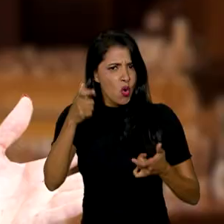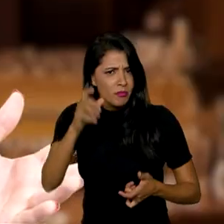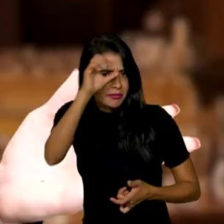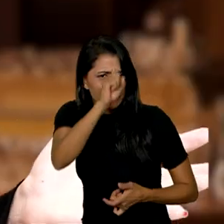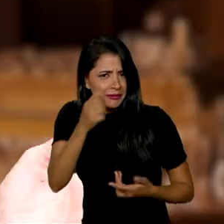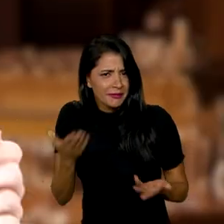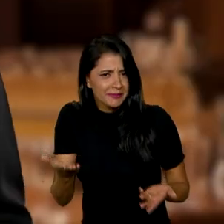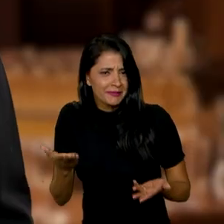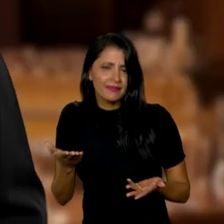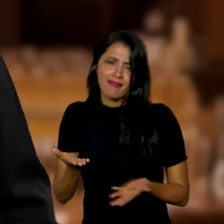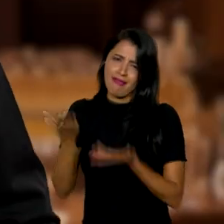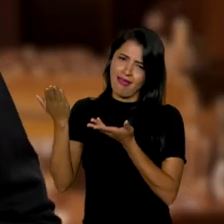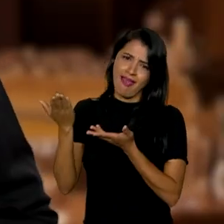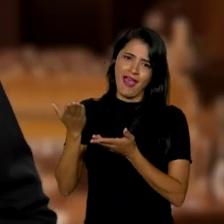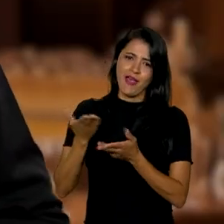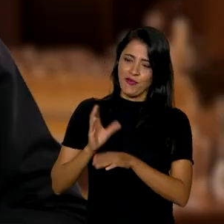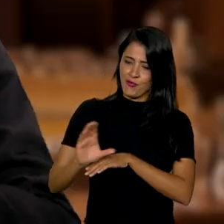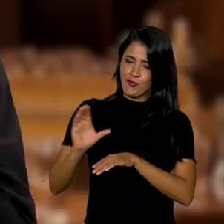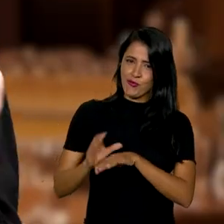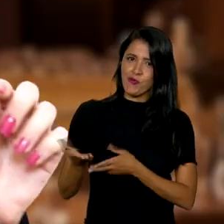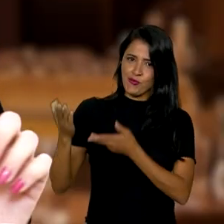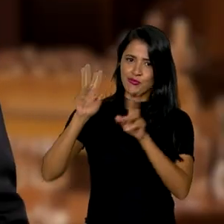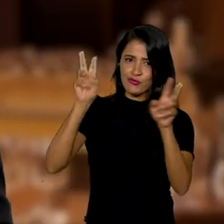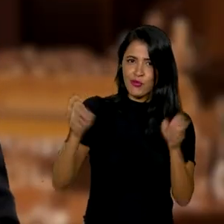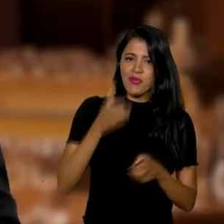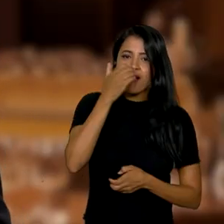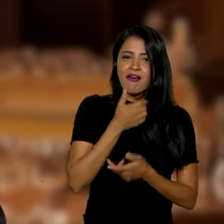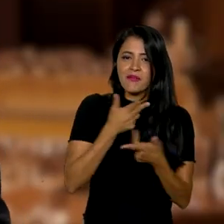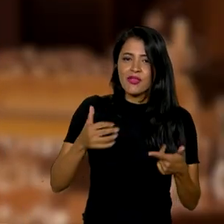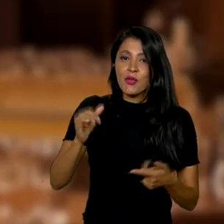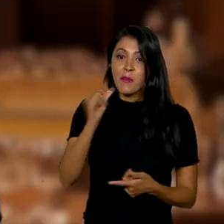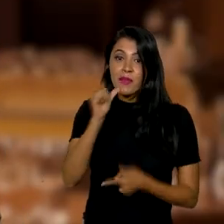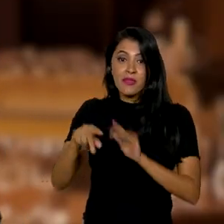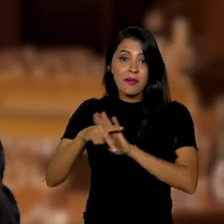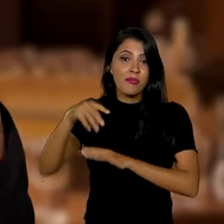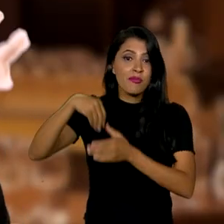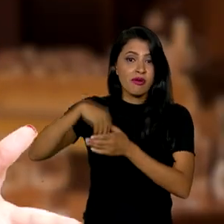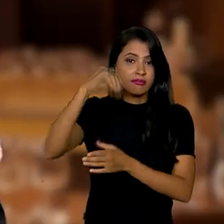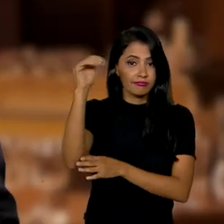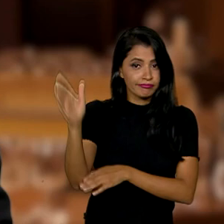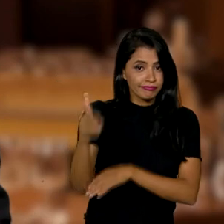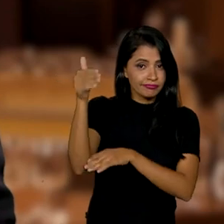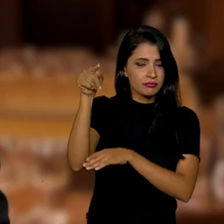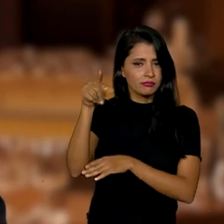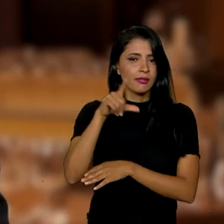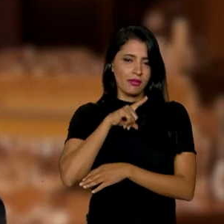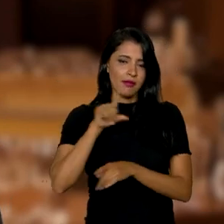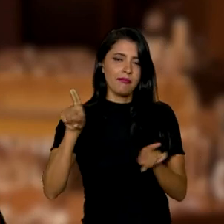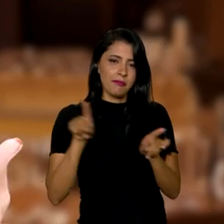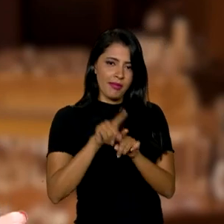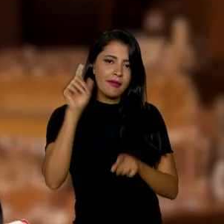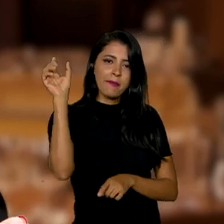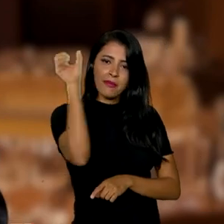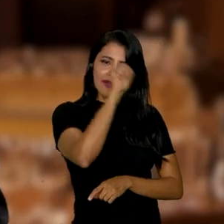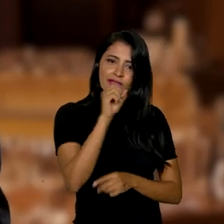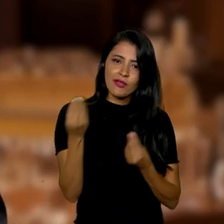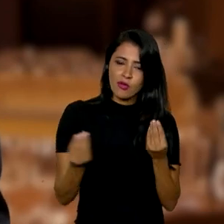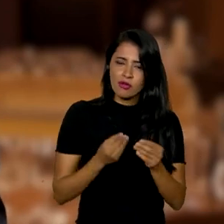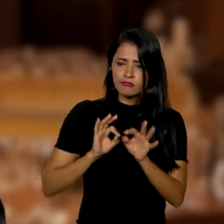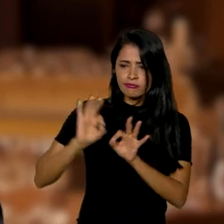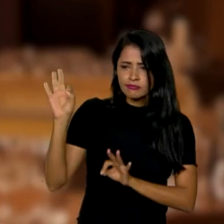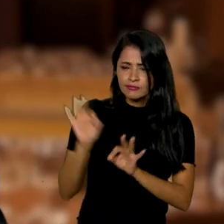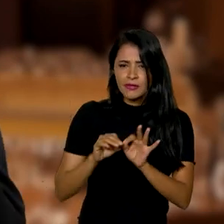aprendi? Ah, foi nesse curso sobre alimentos e bebidas na hotelaria. Nele, você também vai poder aprender a